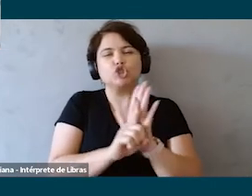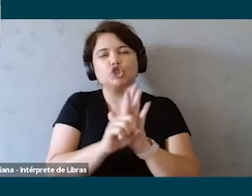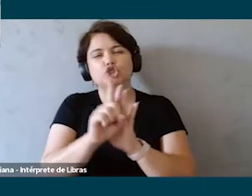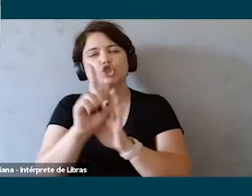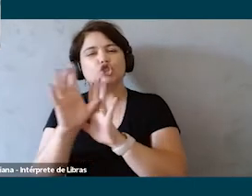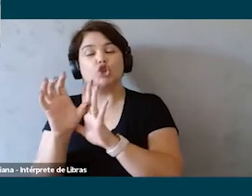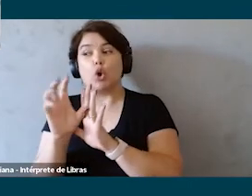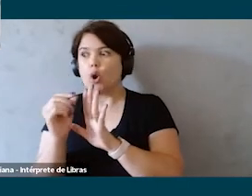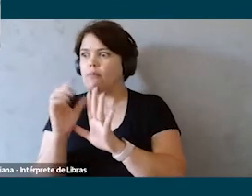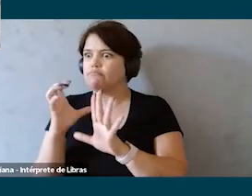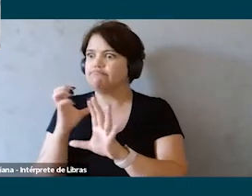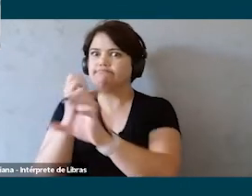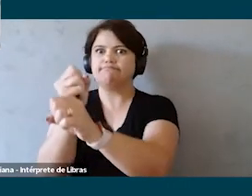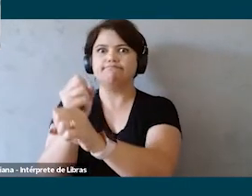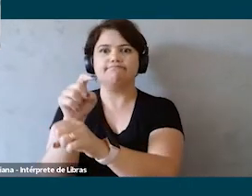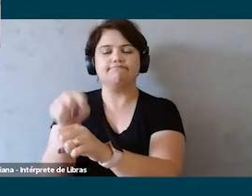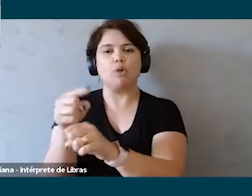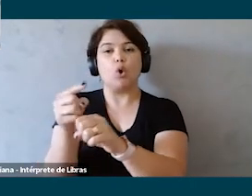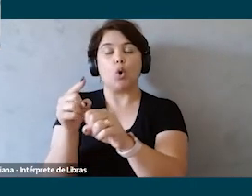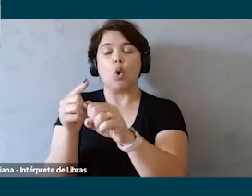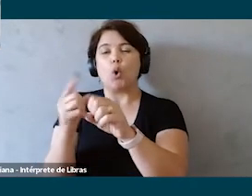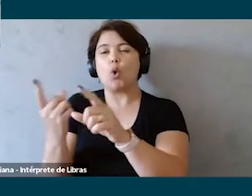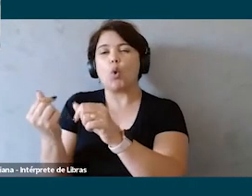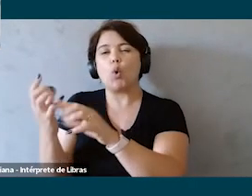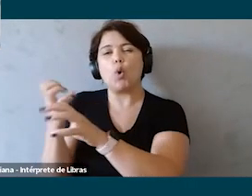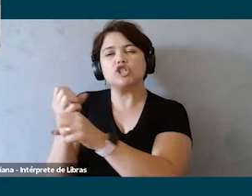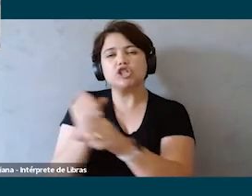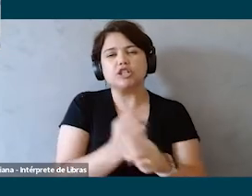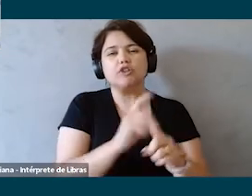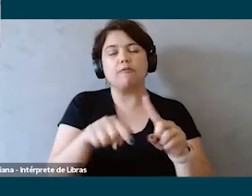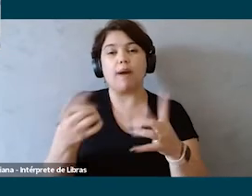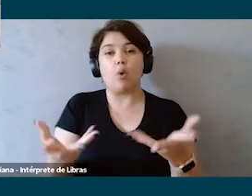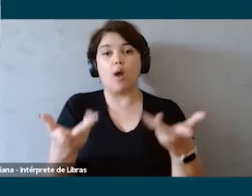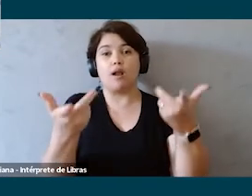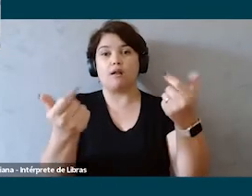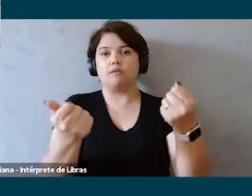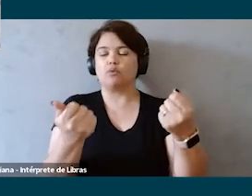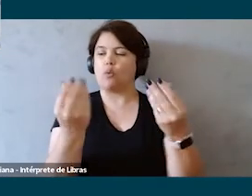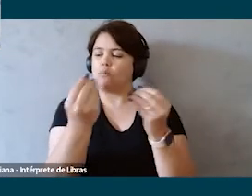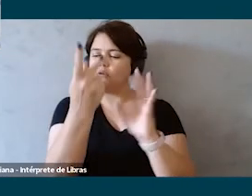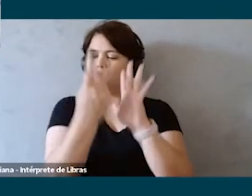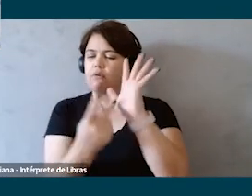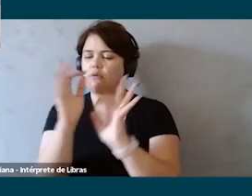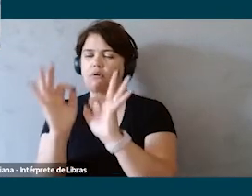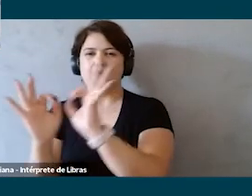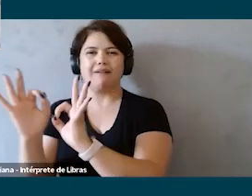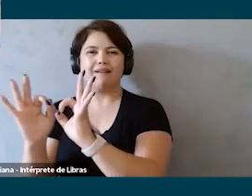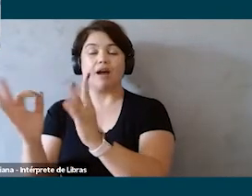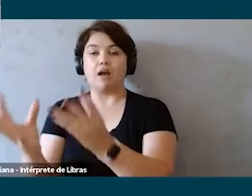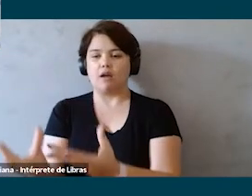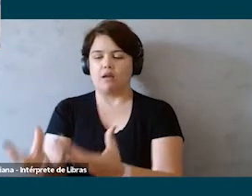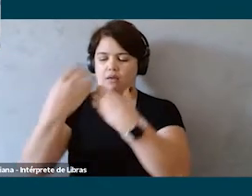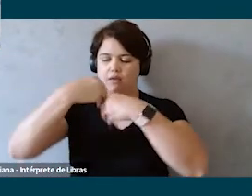plano de como capturar esses dados quanti e quali isso tudo nos ajuda está nos ajudando atualmente